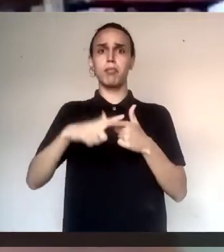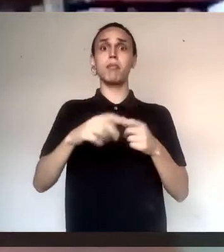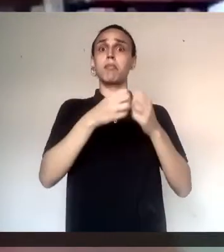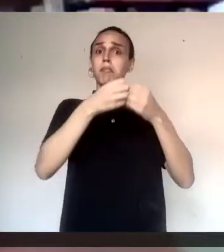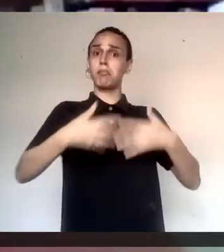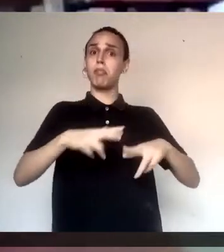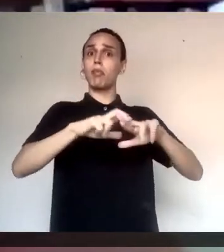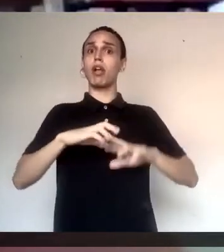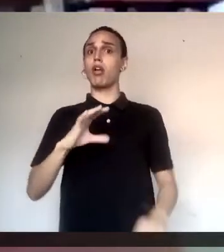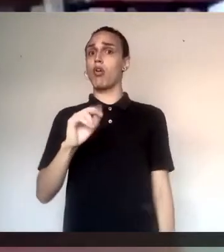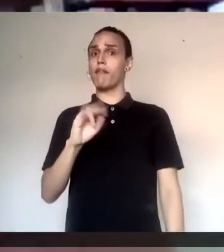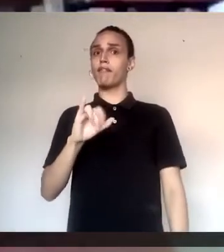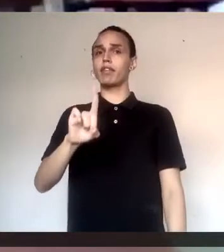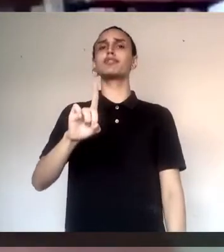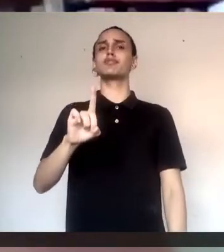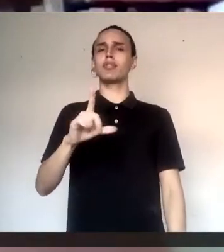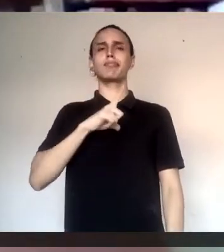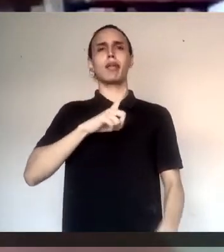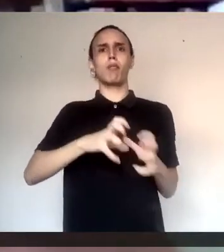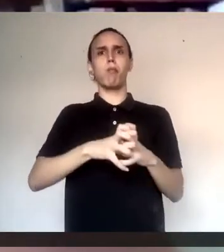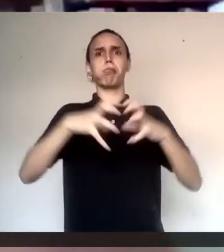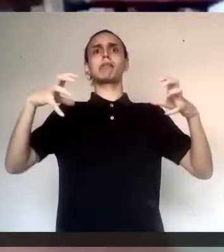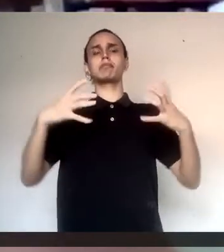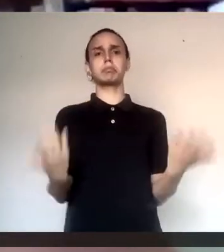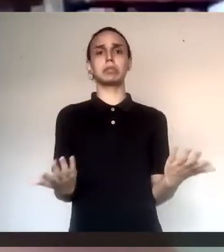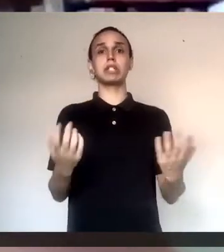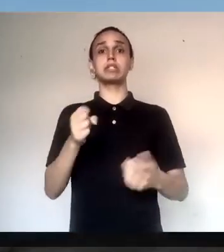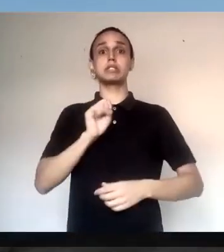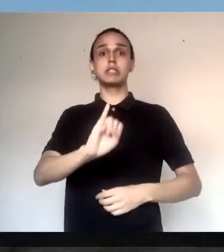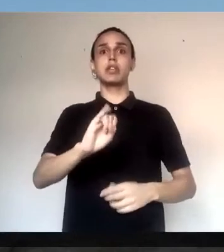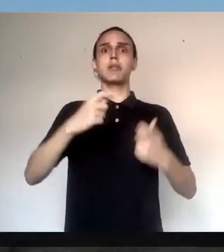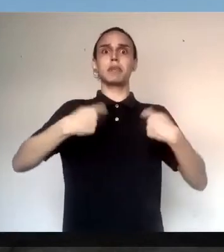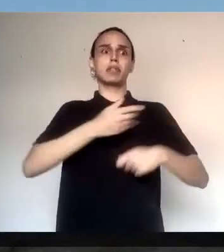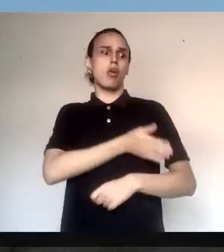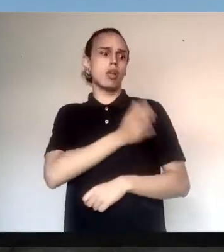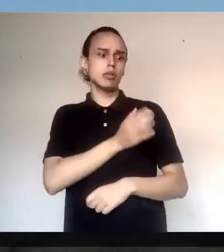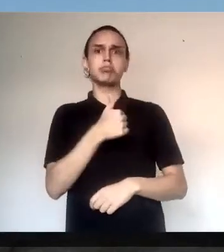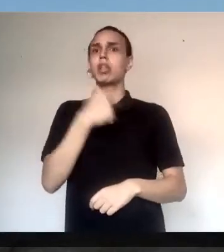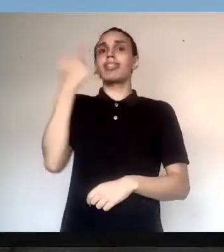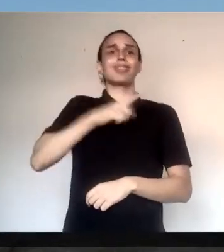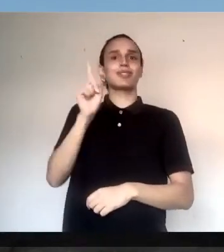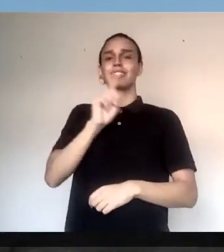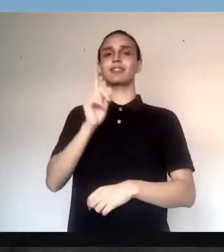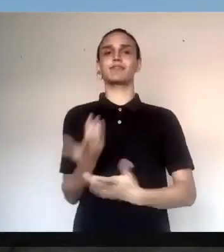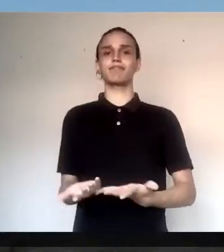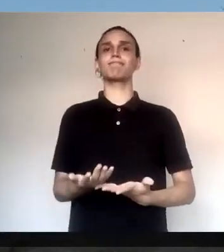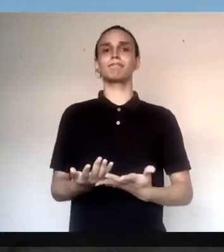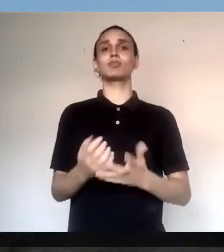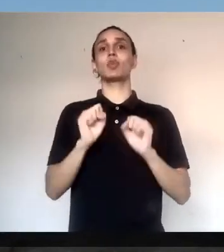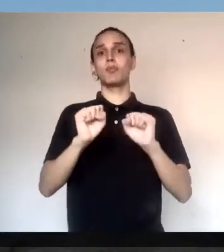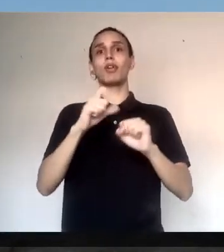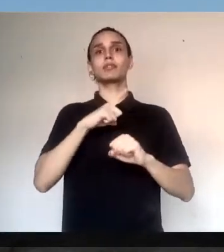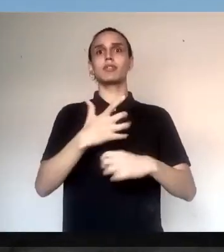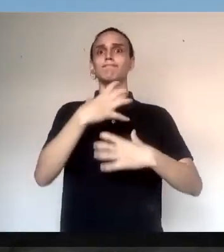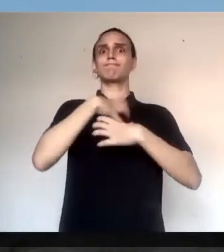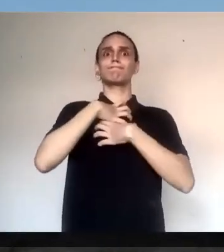consequência da Covid pelas lesões inflamatórias e vasculares, se você demanda seu coração e ele não é capaz de